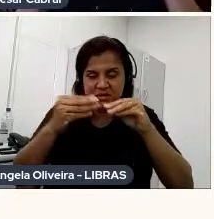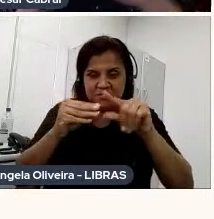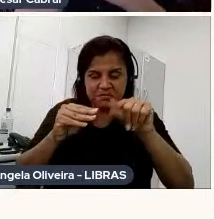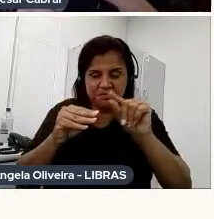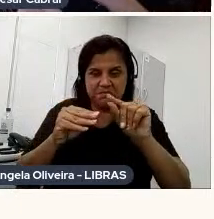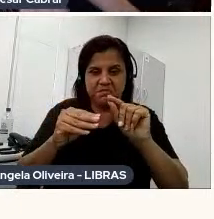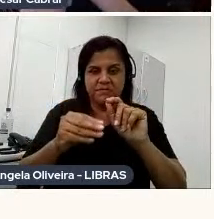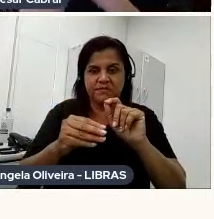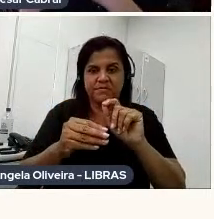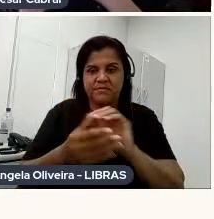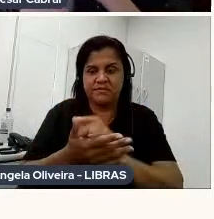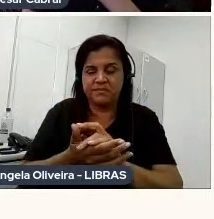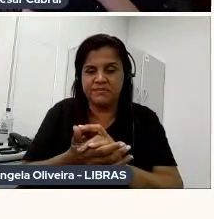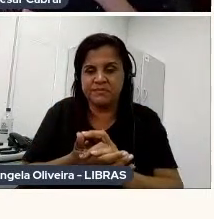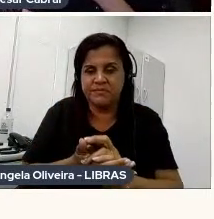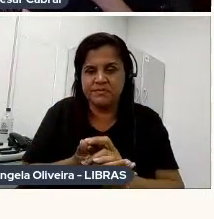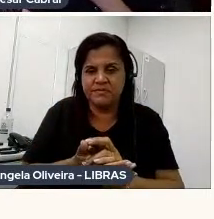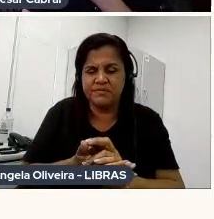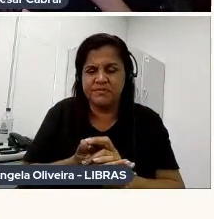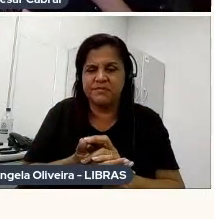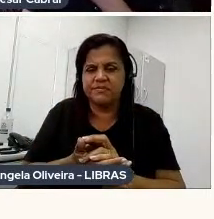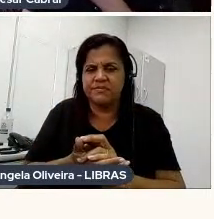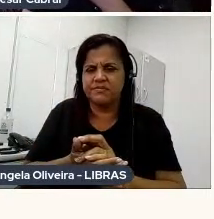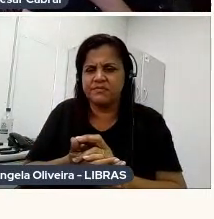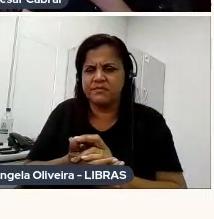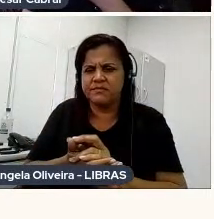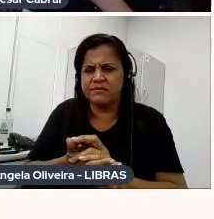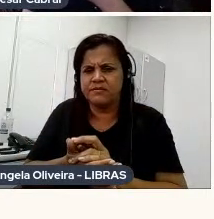eu acredito que vocês não consigam ouvir o áudio,